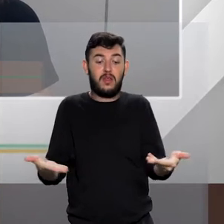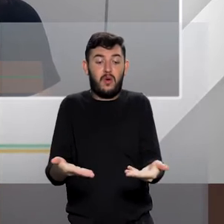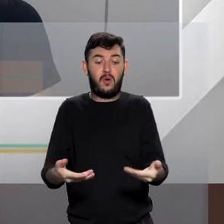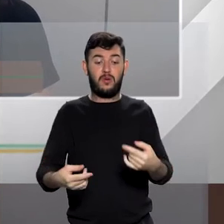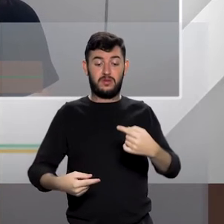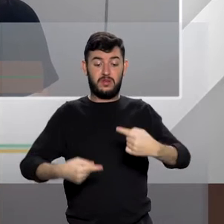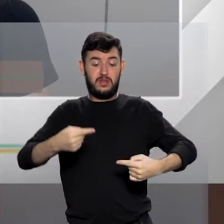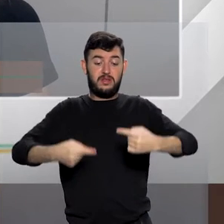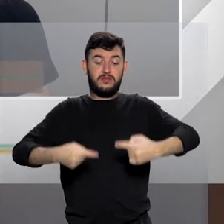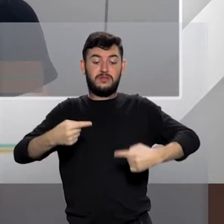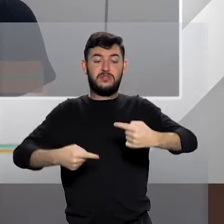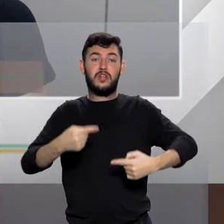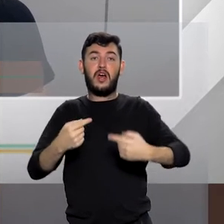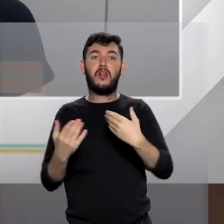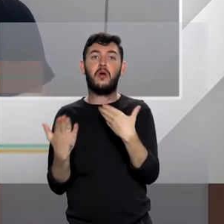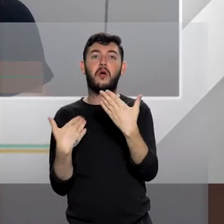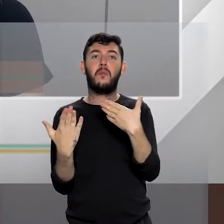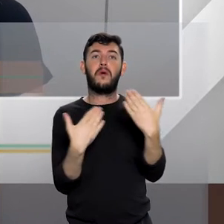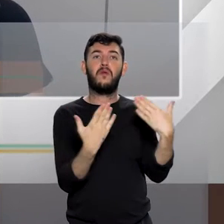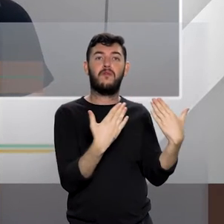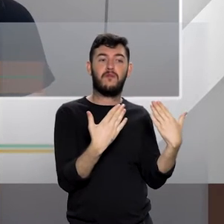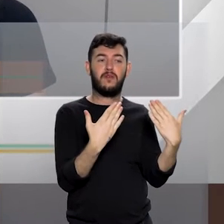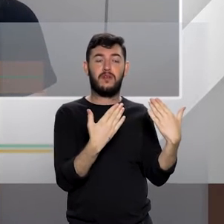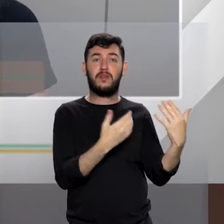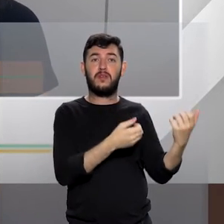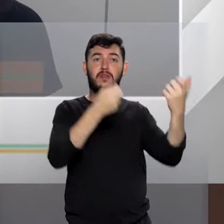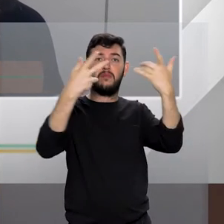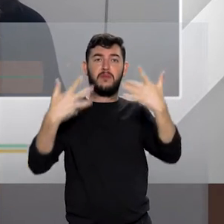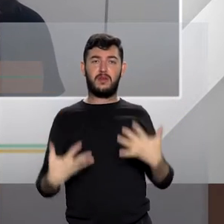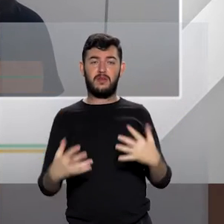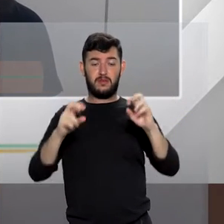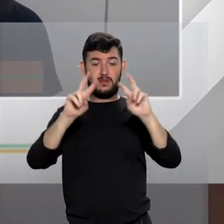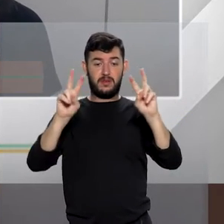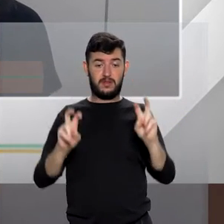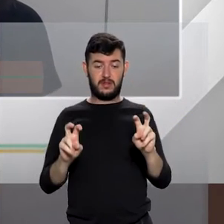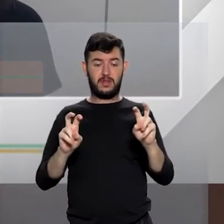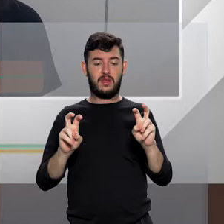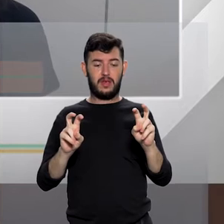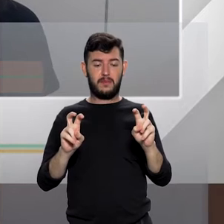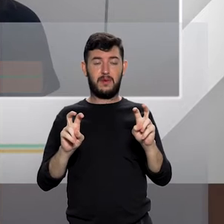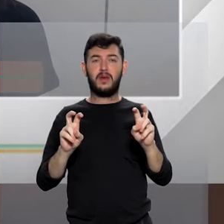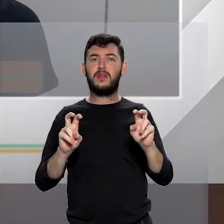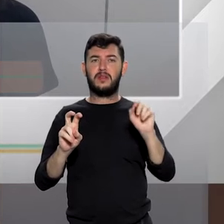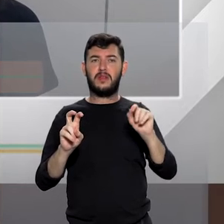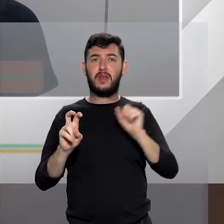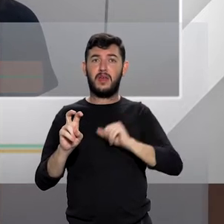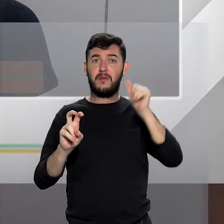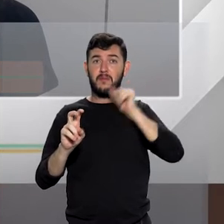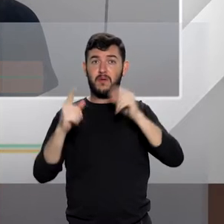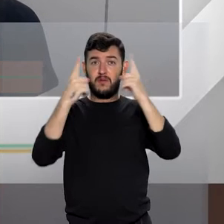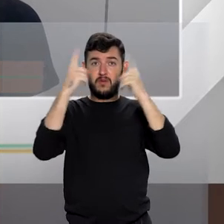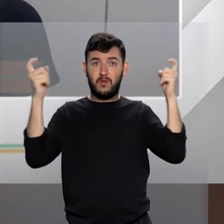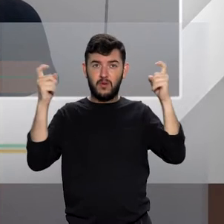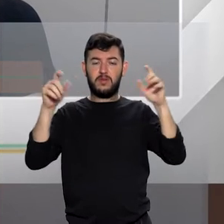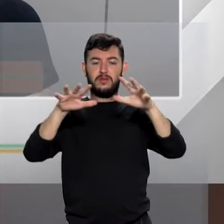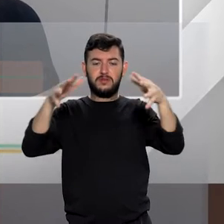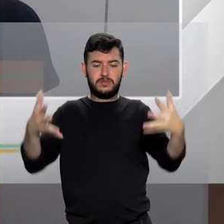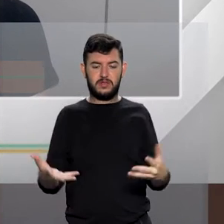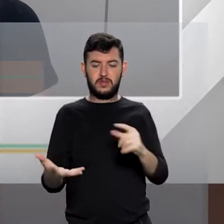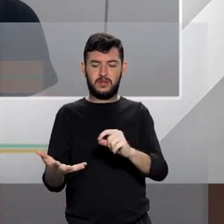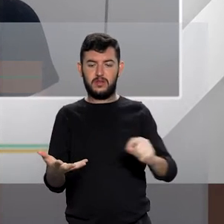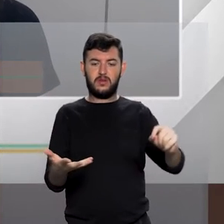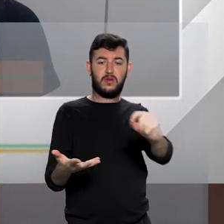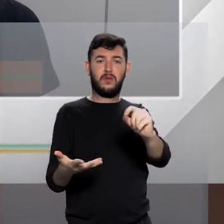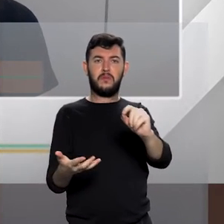no ambiente internacional, porque nós sabemos que nós somos signatários da Convenção Internacional, a CEDOL e a Convenção de Belém do Pará, que